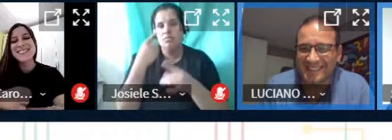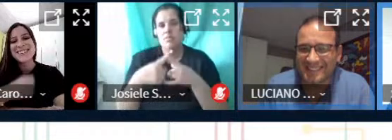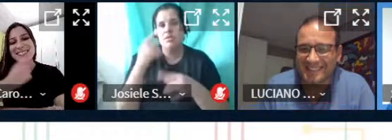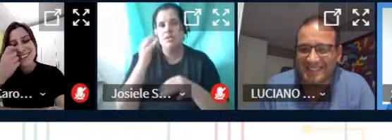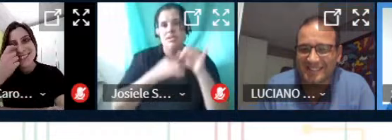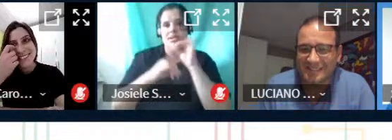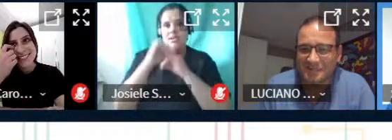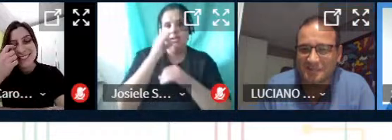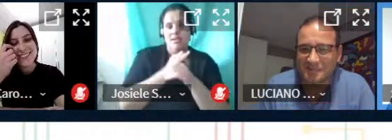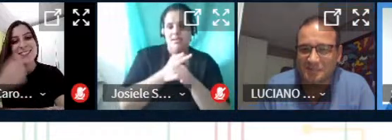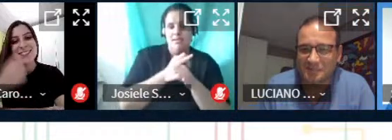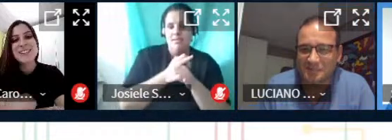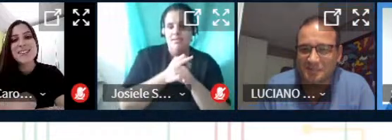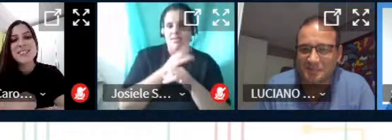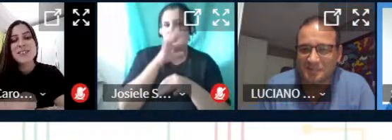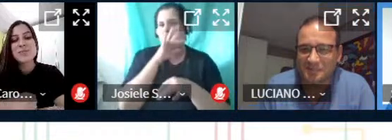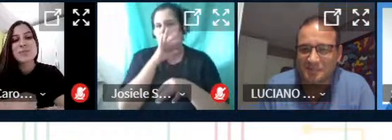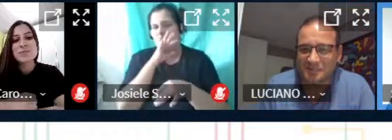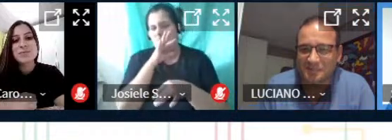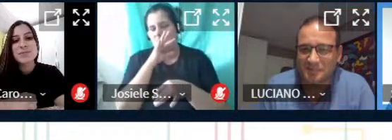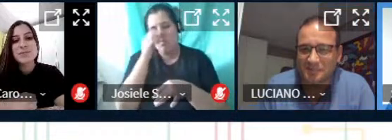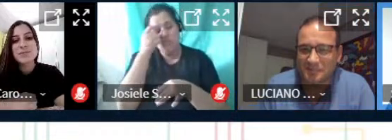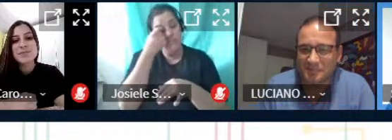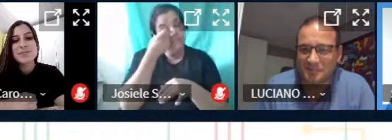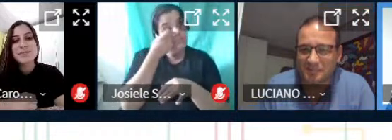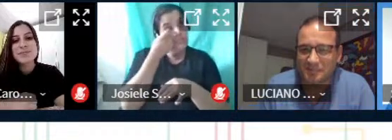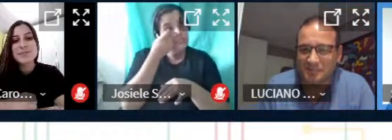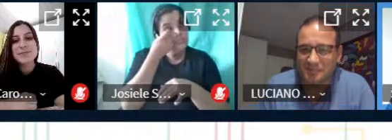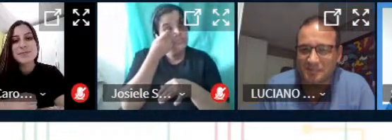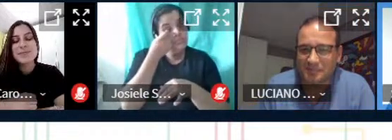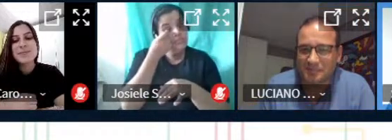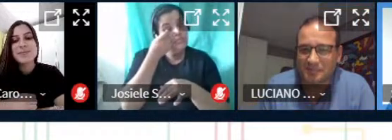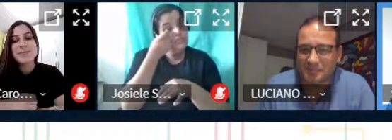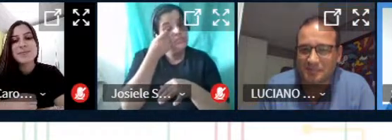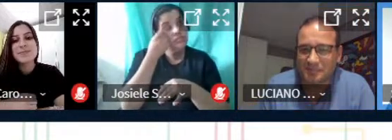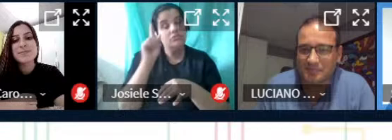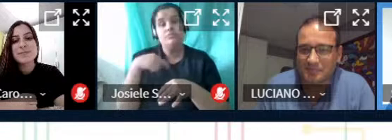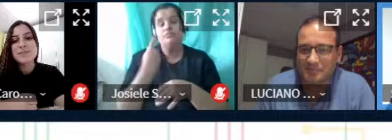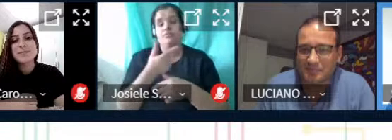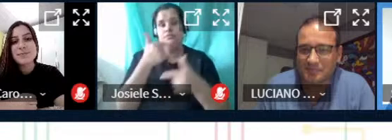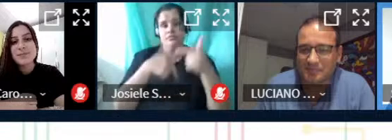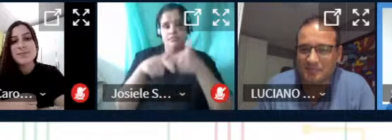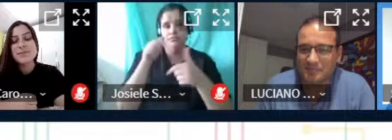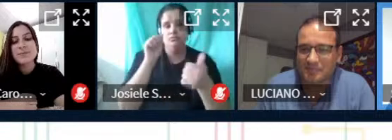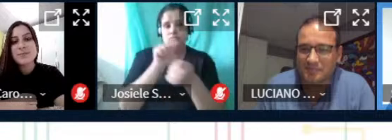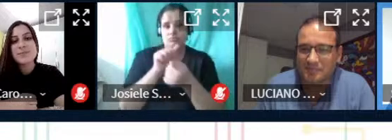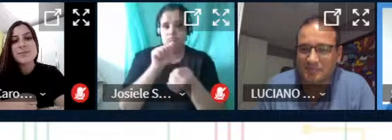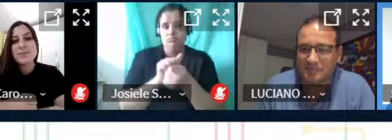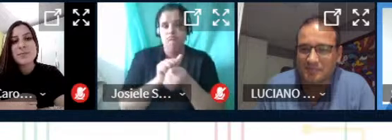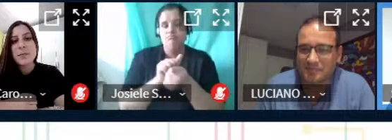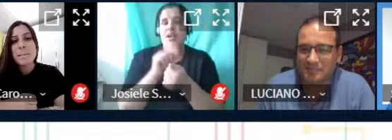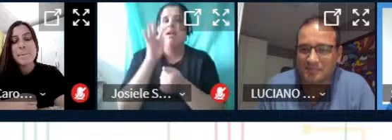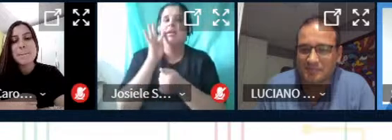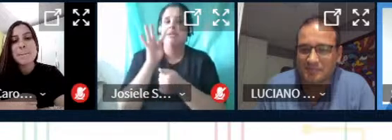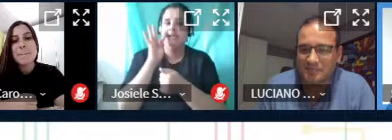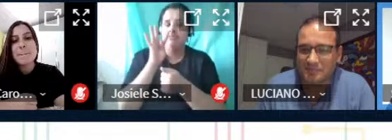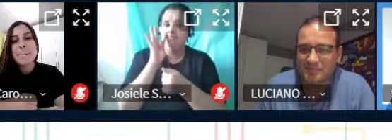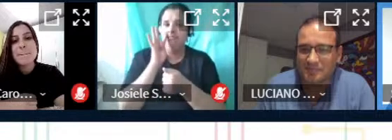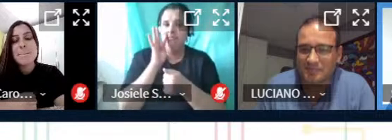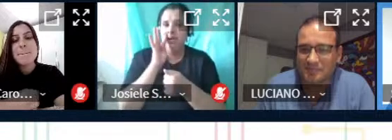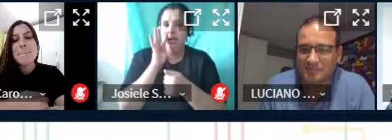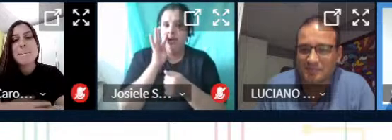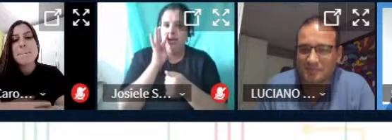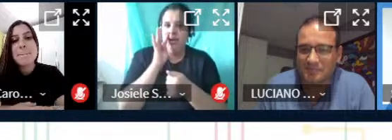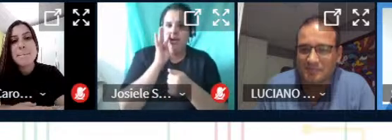estava estável né então e a gente vem trabalhando junto e a parte mais bacana eu acho de tudo